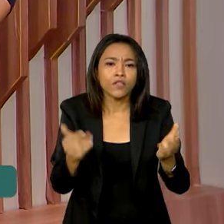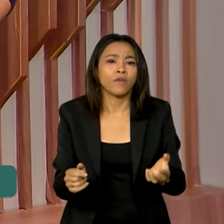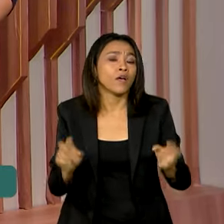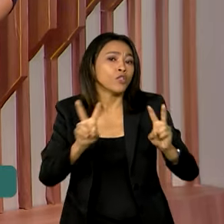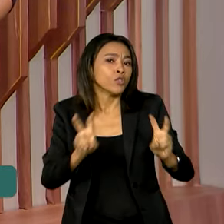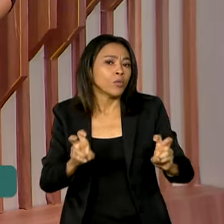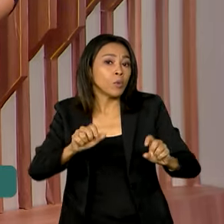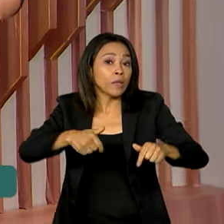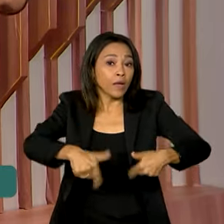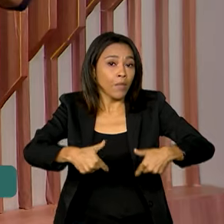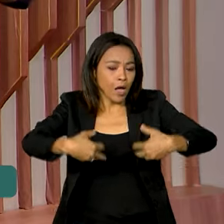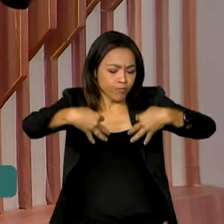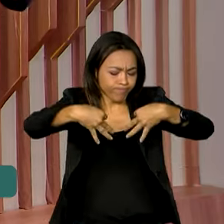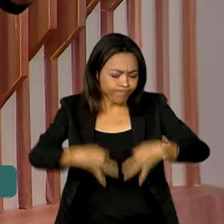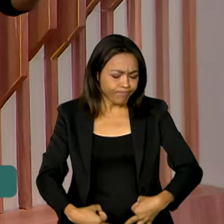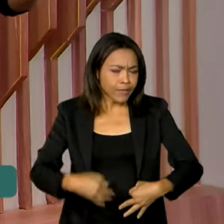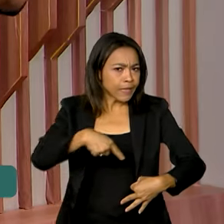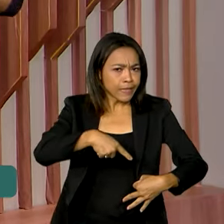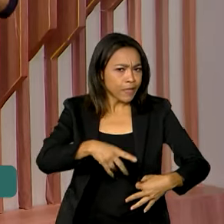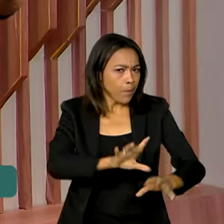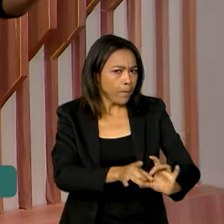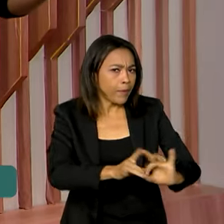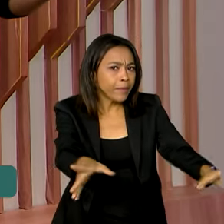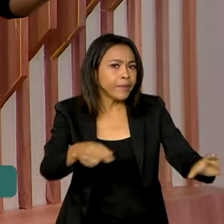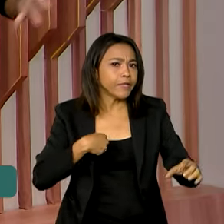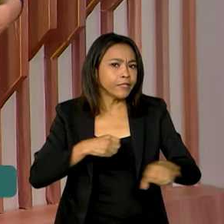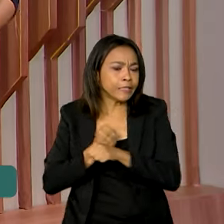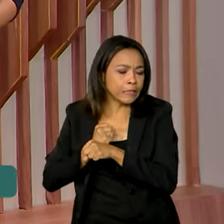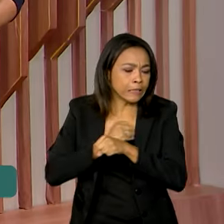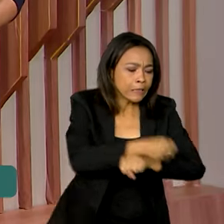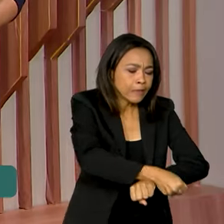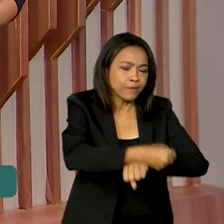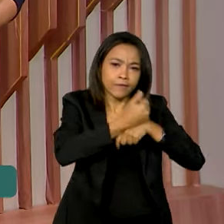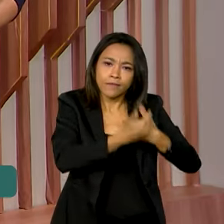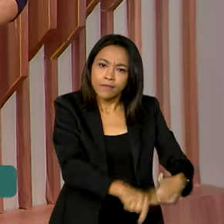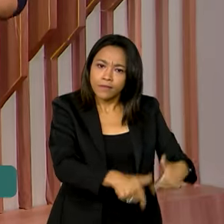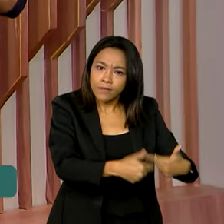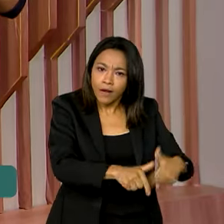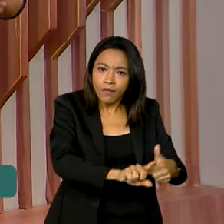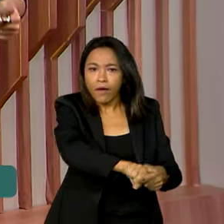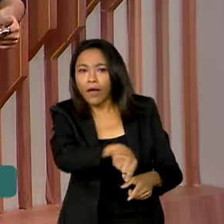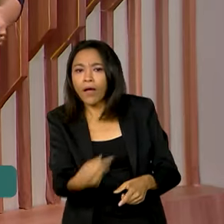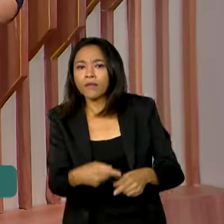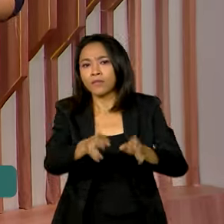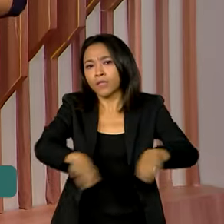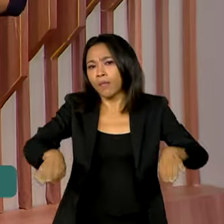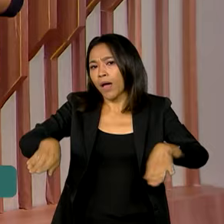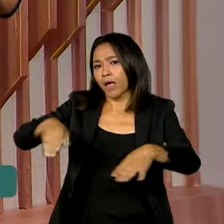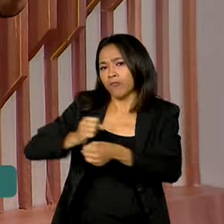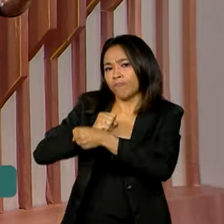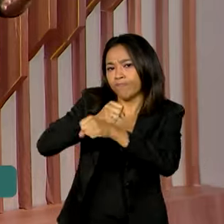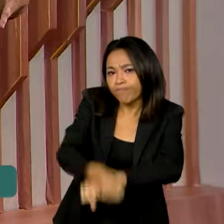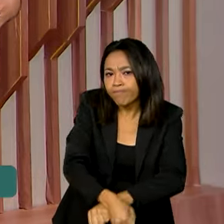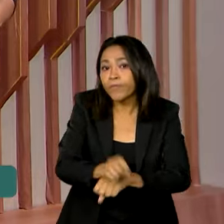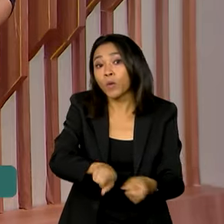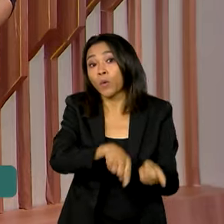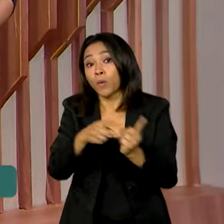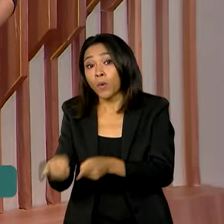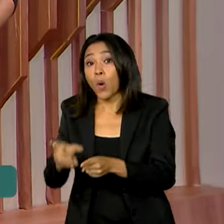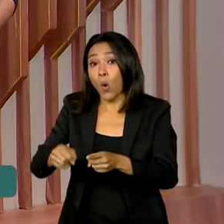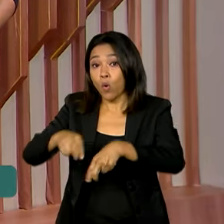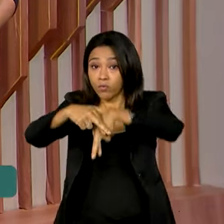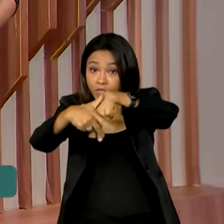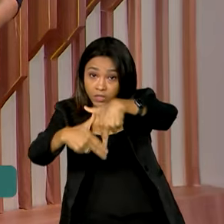trabalho decente, aquele que não permite situações análogas à escravidão, trabalho infantil ou desigualdade